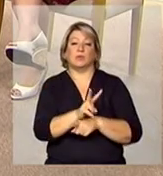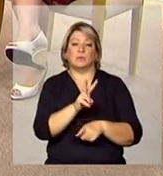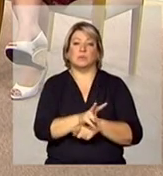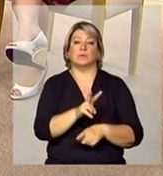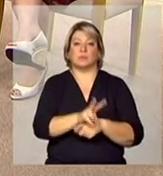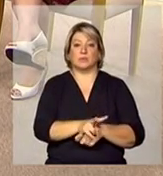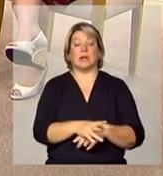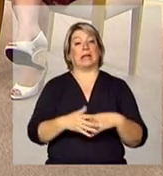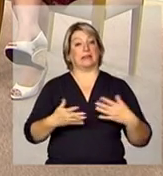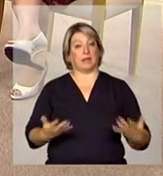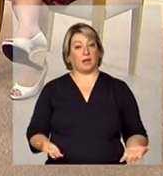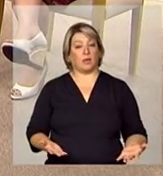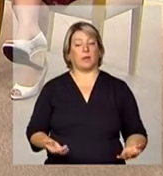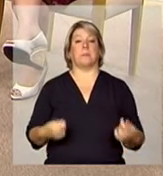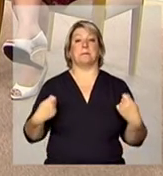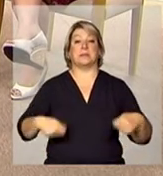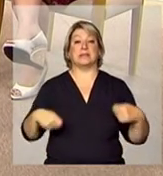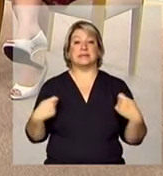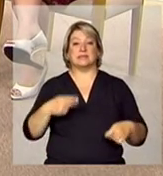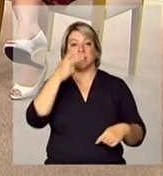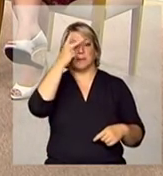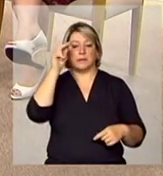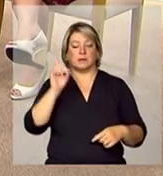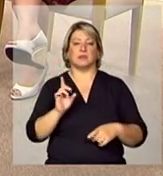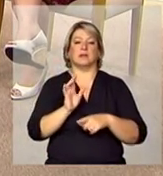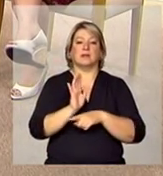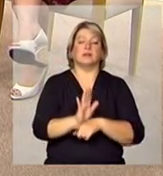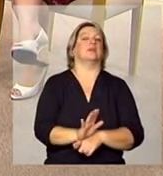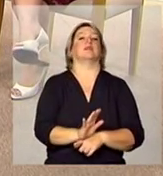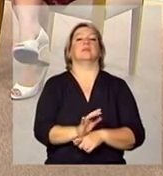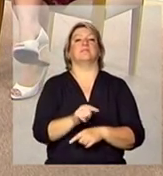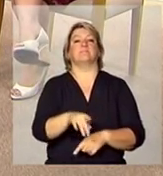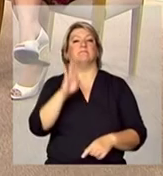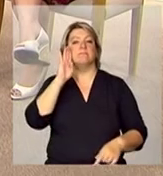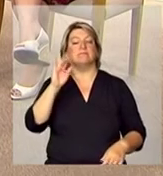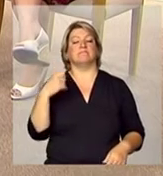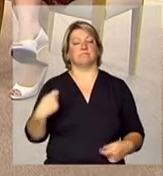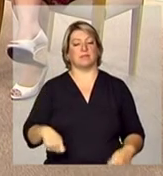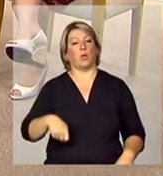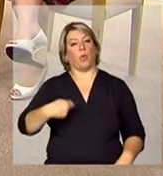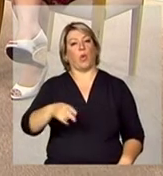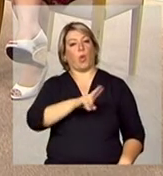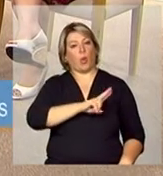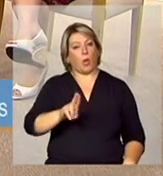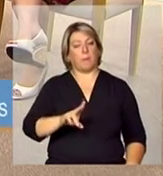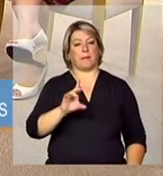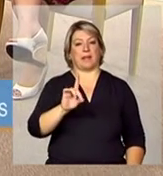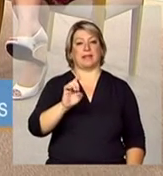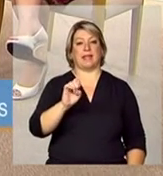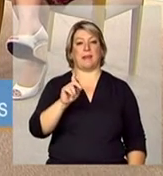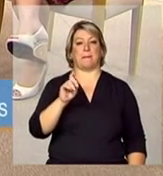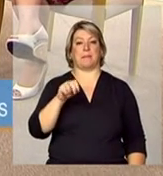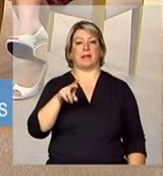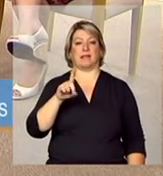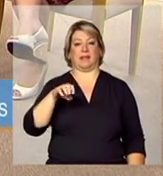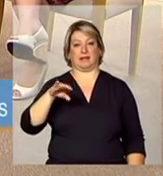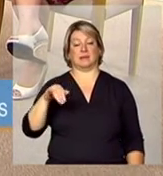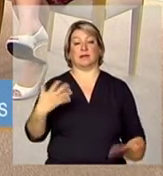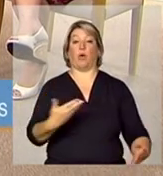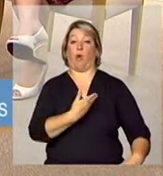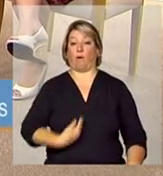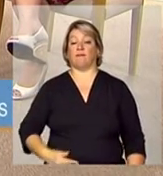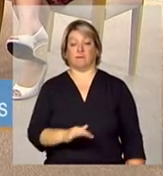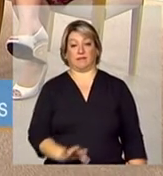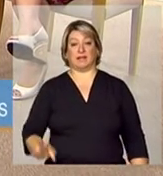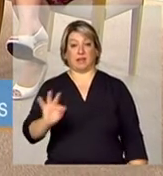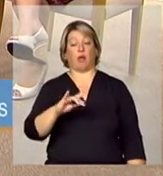diretos então assim que precisa de uma pessoa nós estamos chamando isso como situação de dependência então o governo federal ele tem estado junto dos